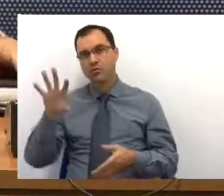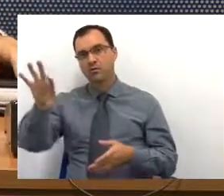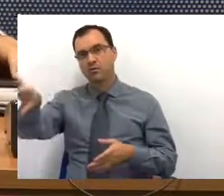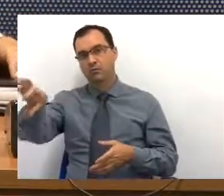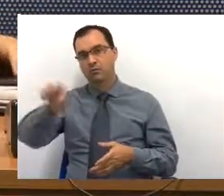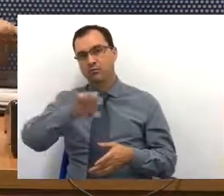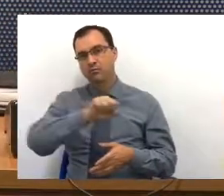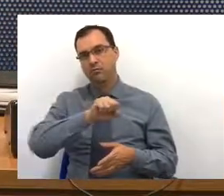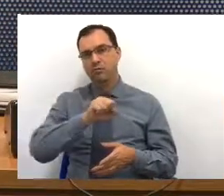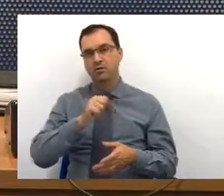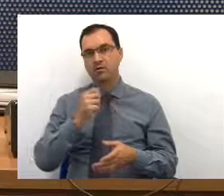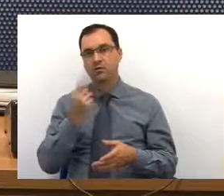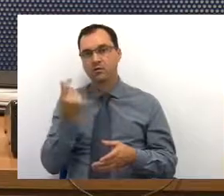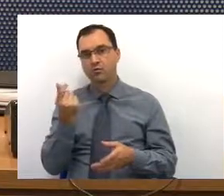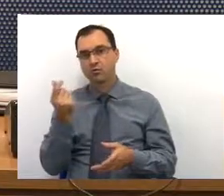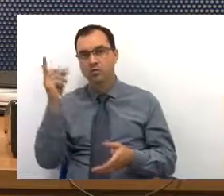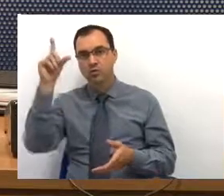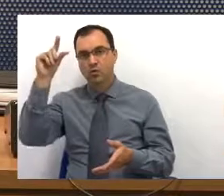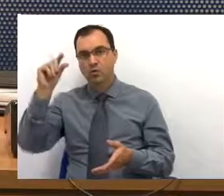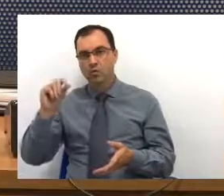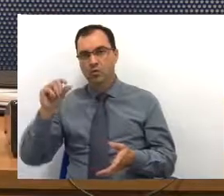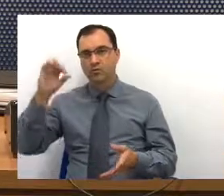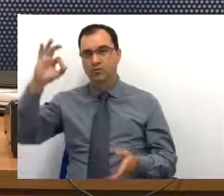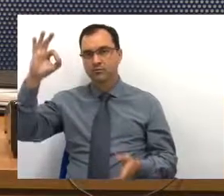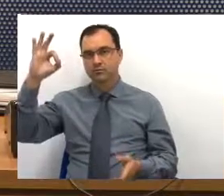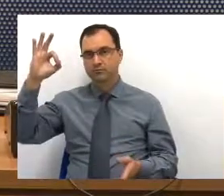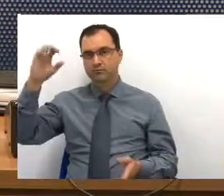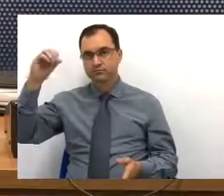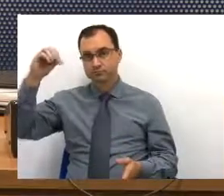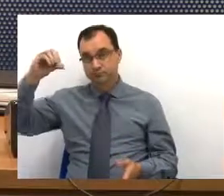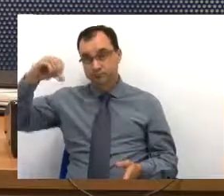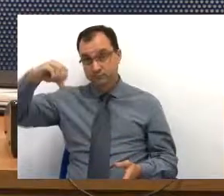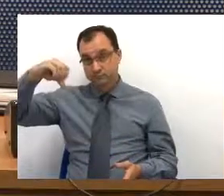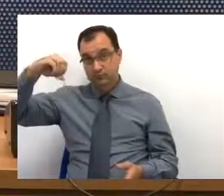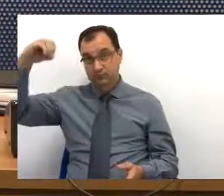desconto de até 90%.